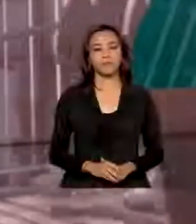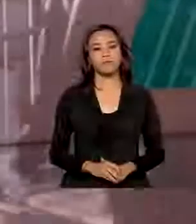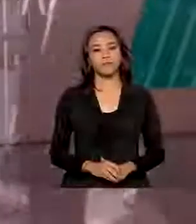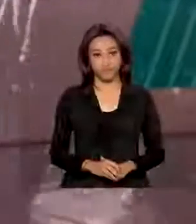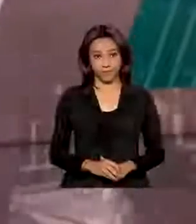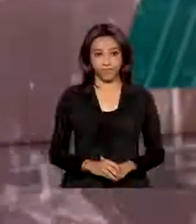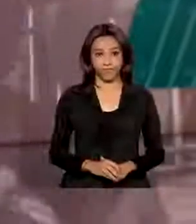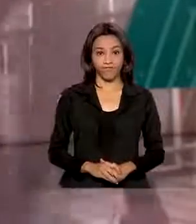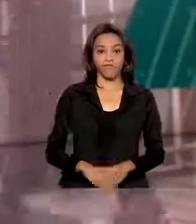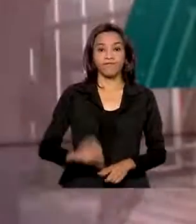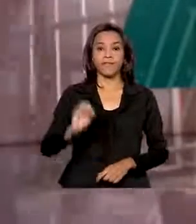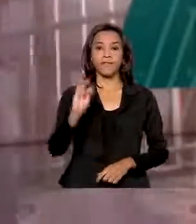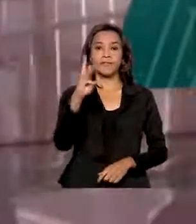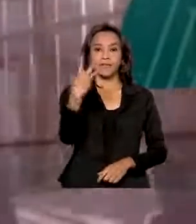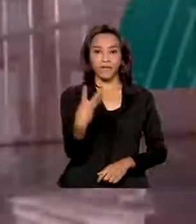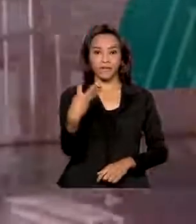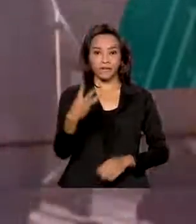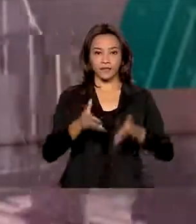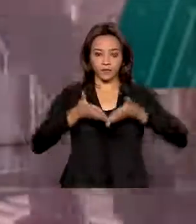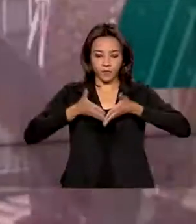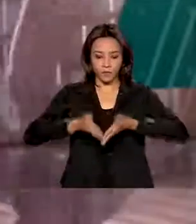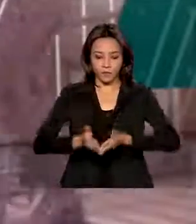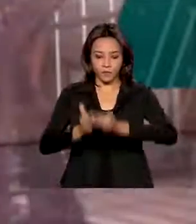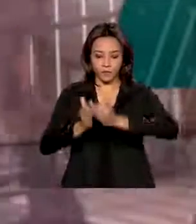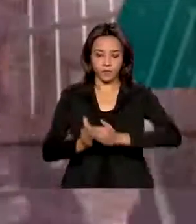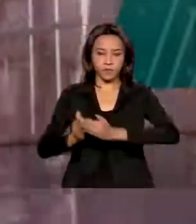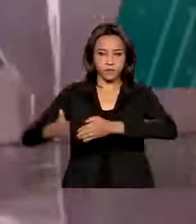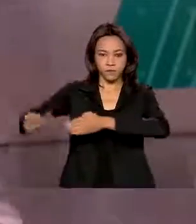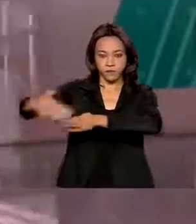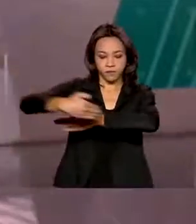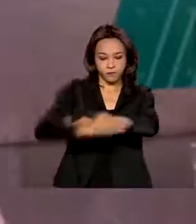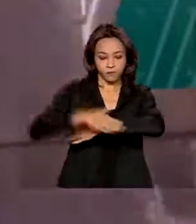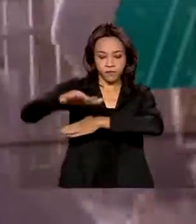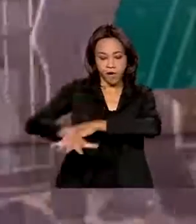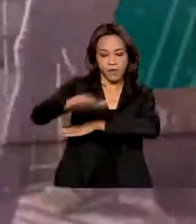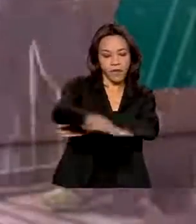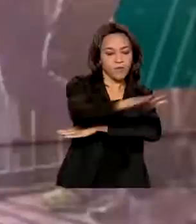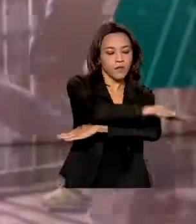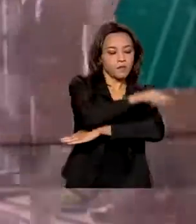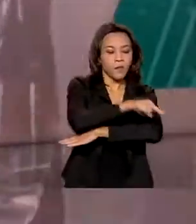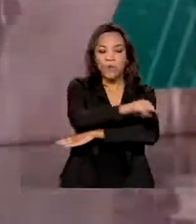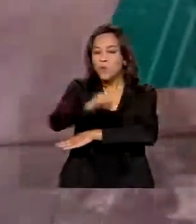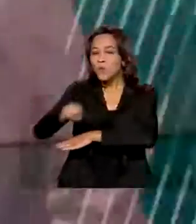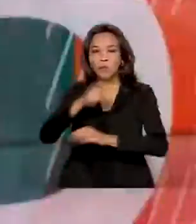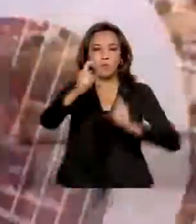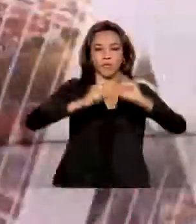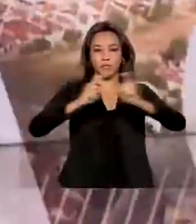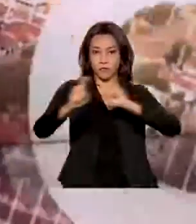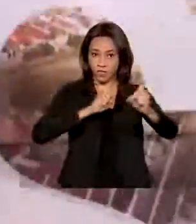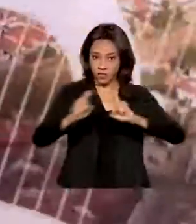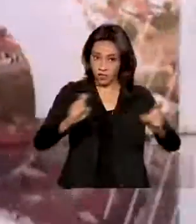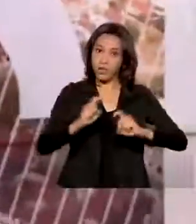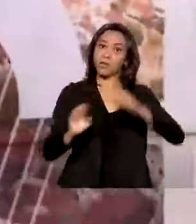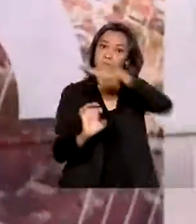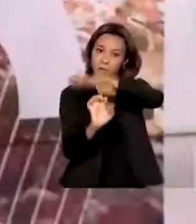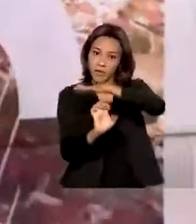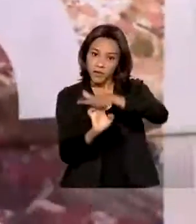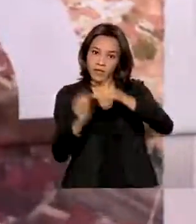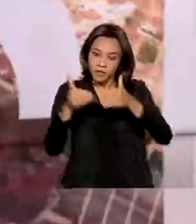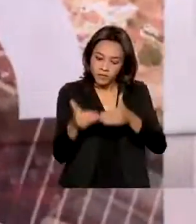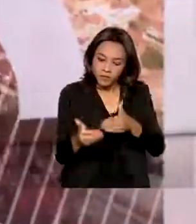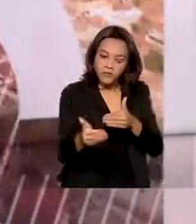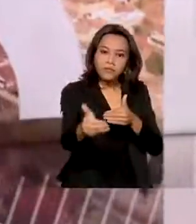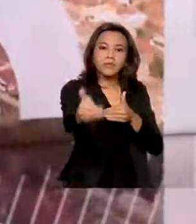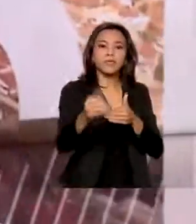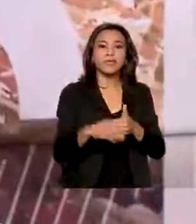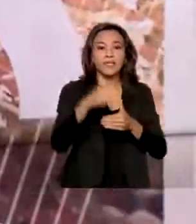Três terminais portuários foram concedidos à iniciativa privada. Os investimentos previstos nos próximos anos passam